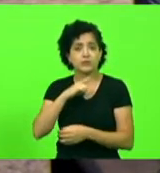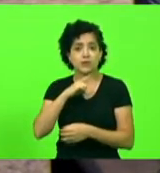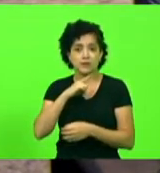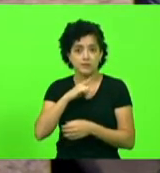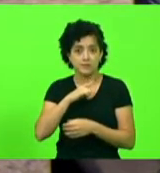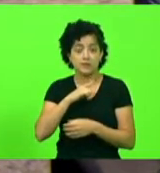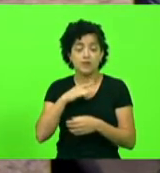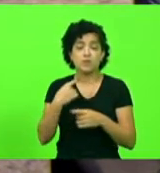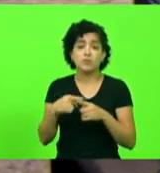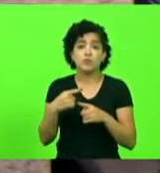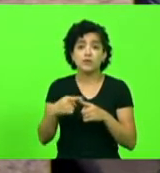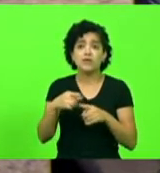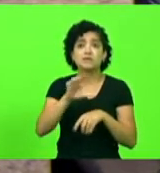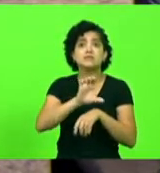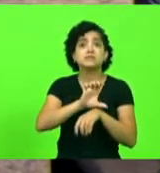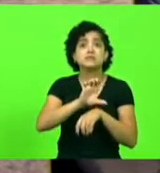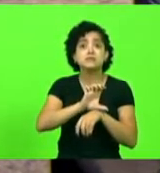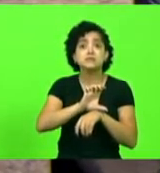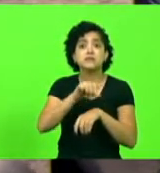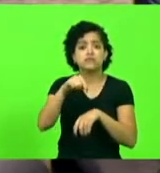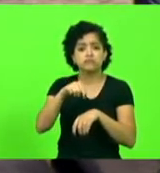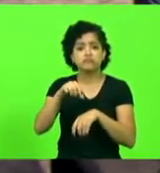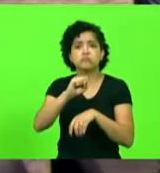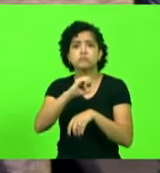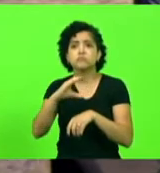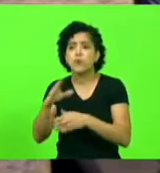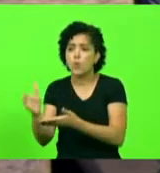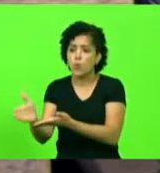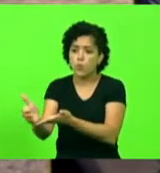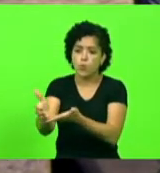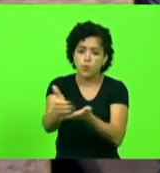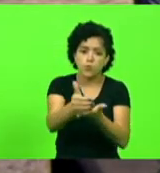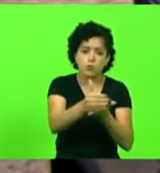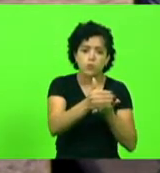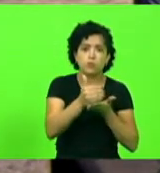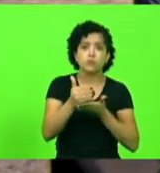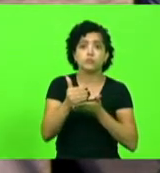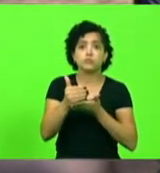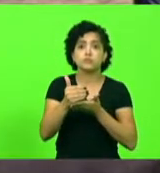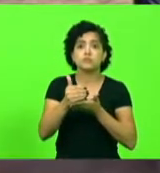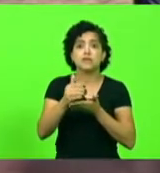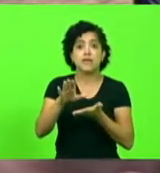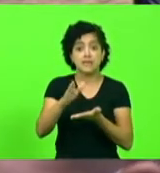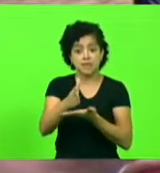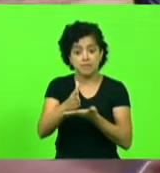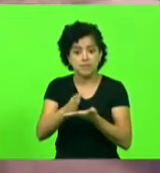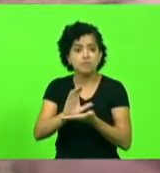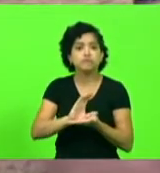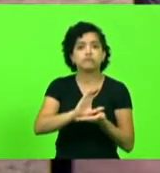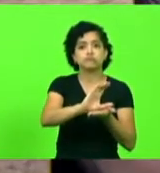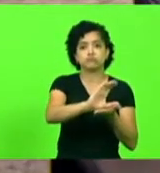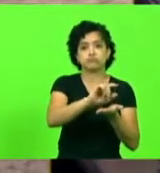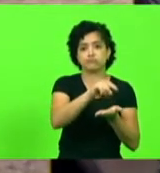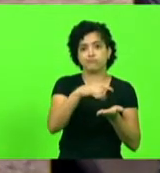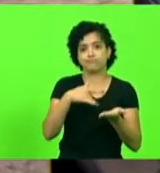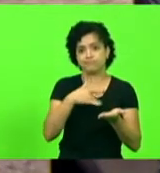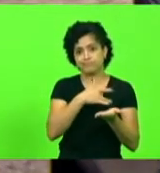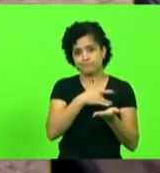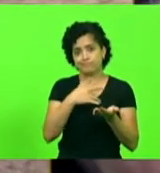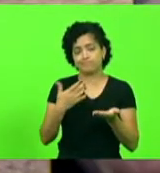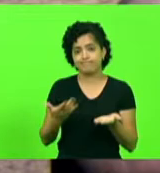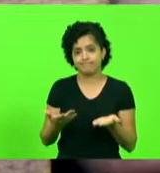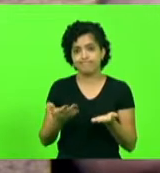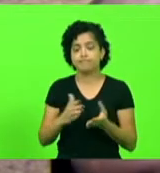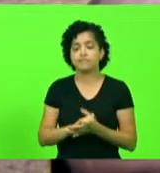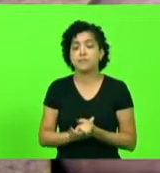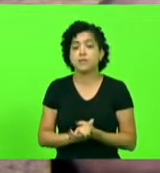Santa Catarina está arrecadando muito e grande parte é repassado para a saúde. E aí nós chegarmos a